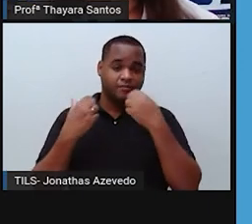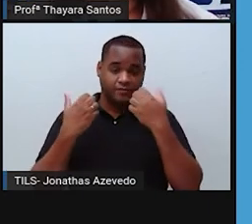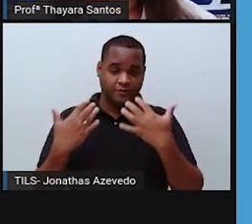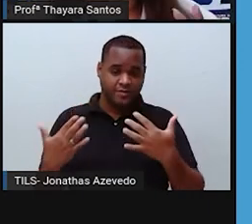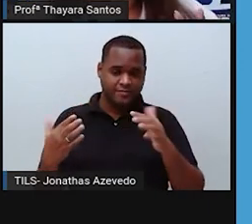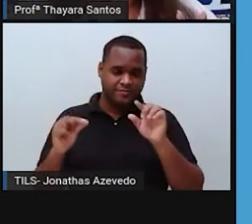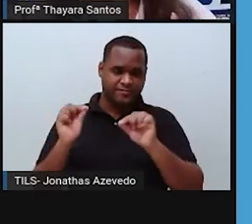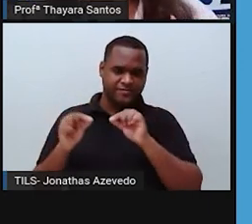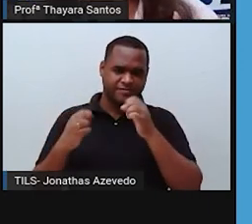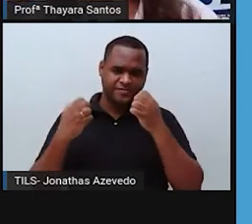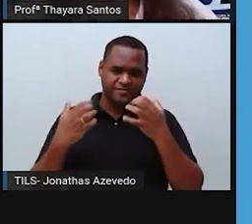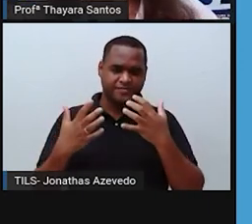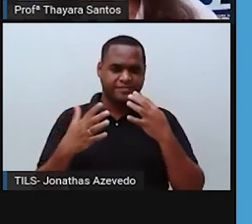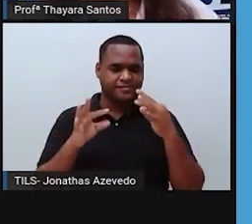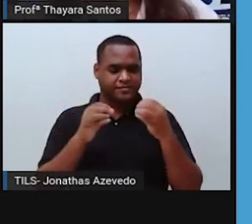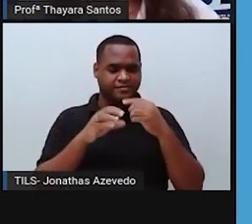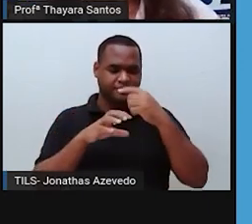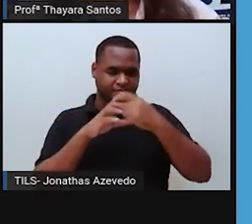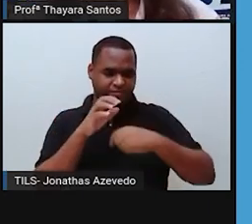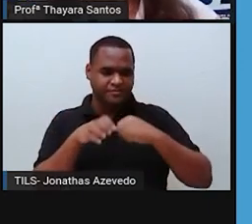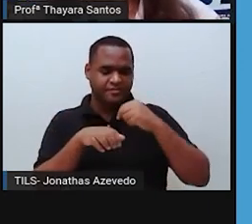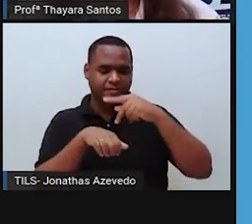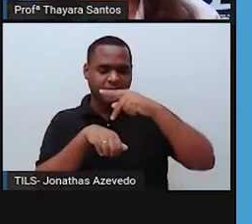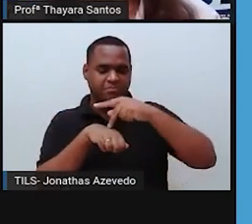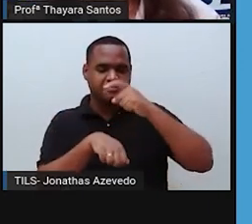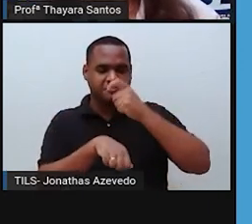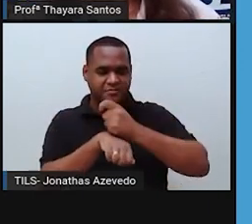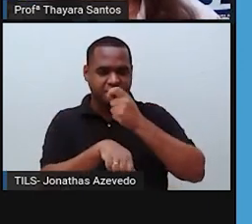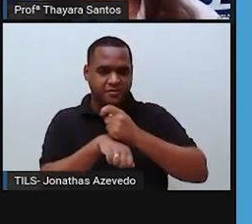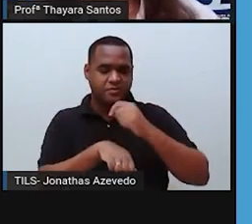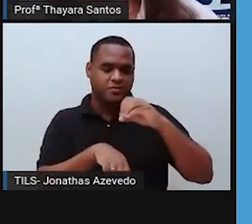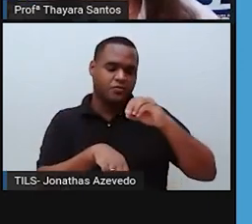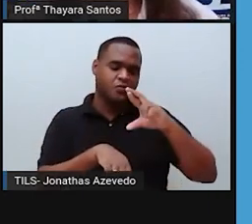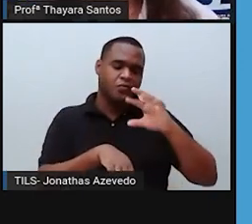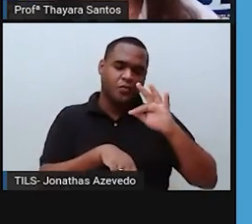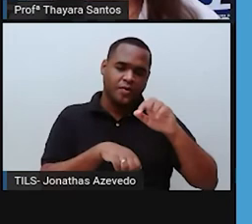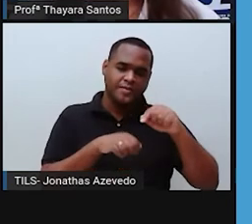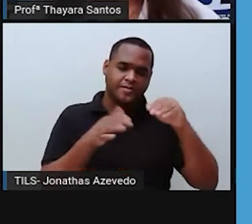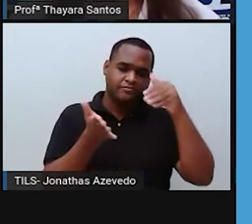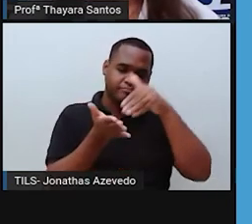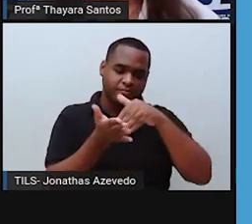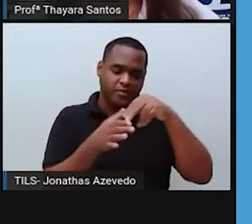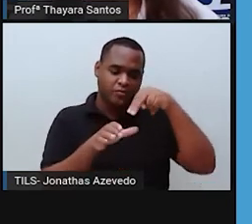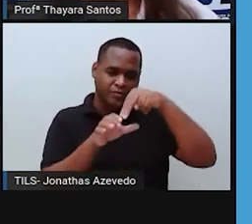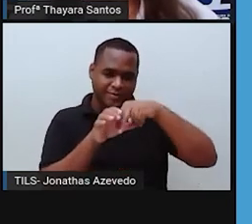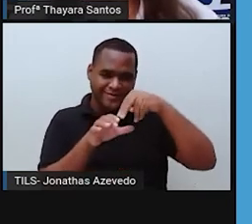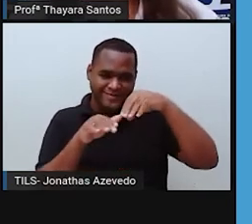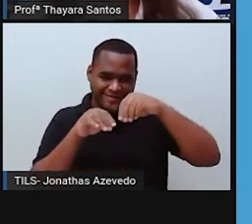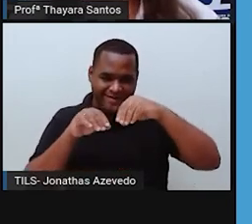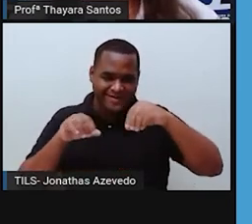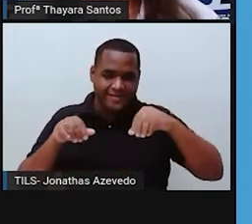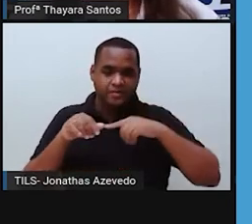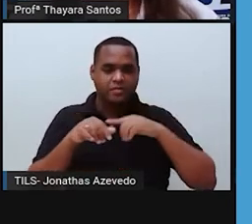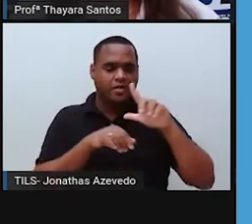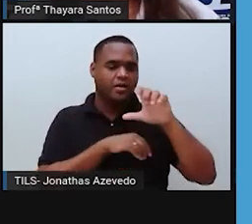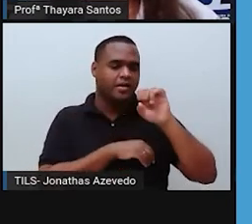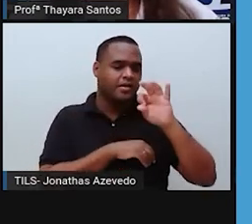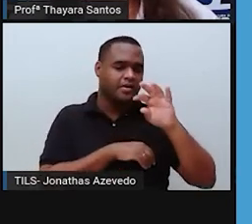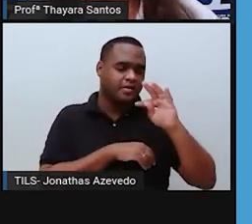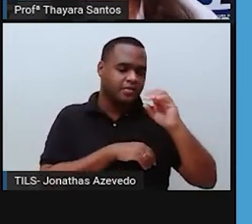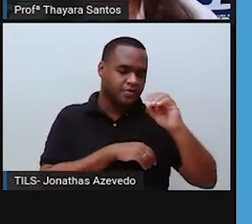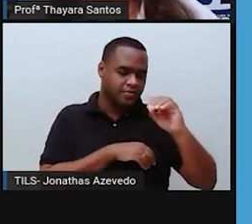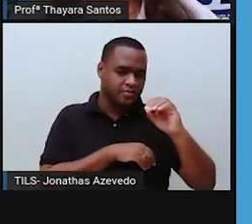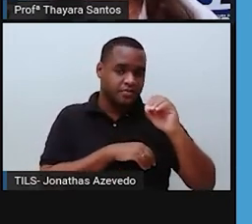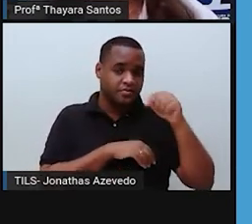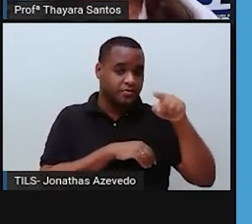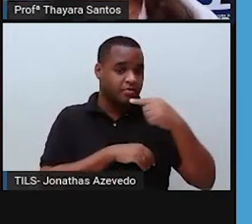da camada rochosa da Terra como um todo, do que vai da crosta até o núcleo da Terra. Quando a gente fala de litosfera, a gente está